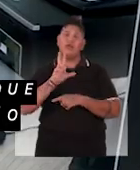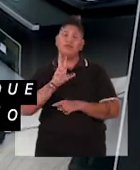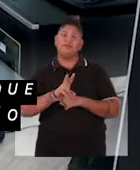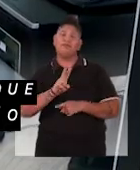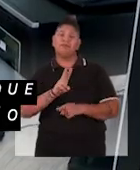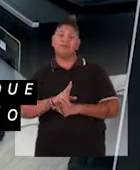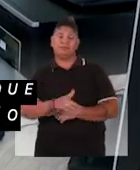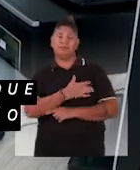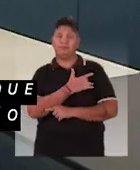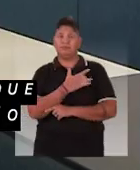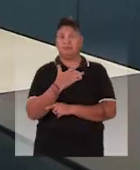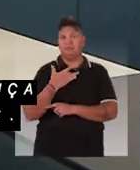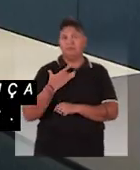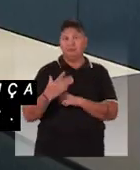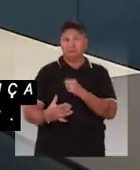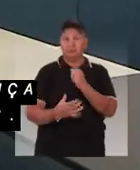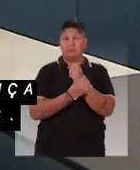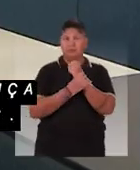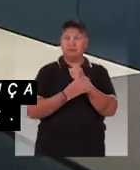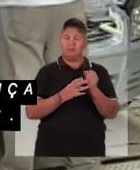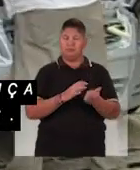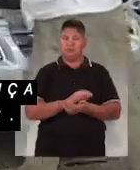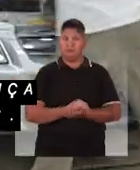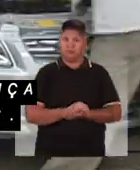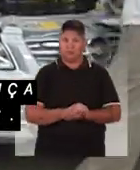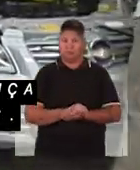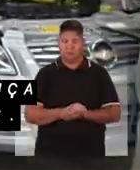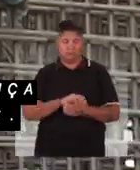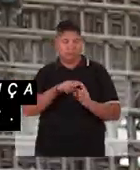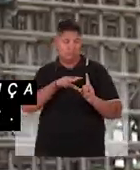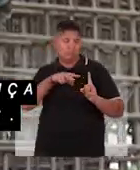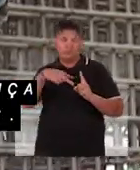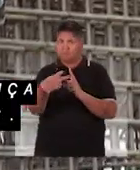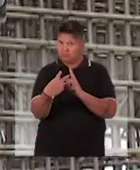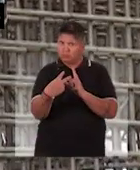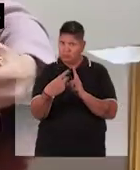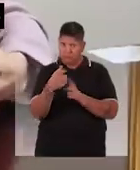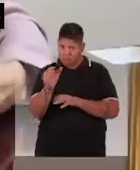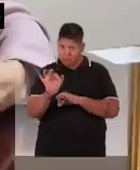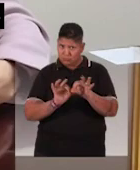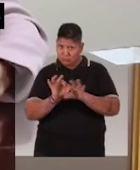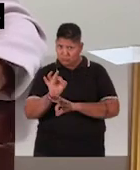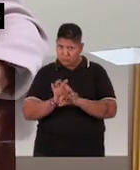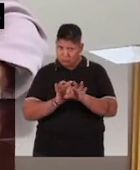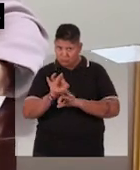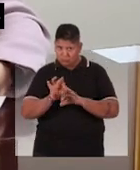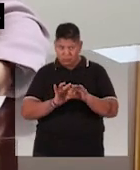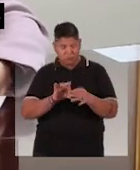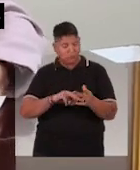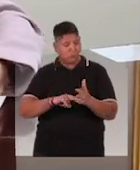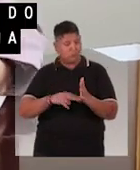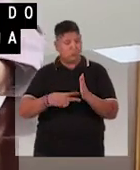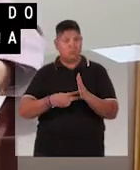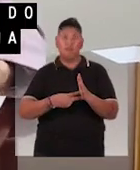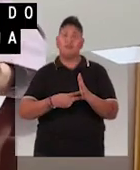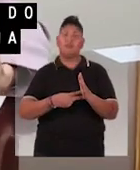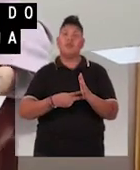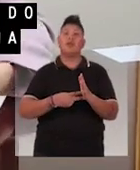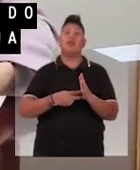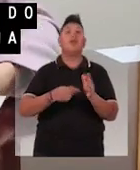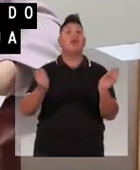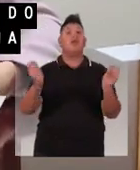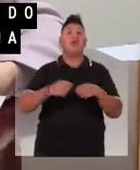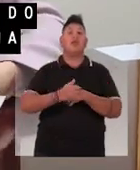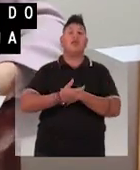ambiente laboral que respeite a proteção à saúde e a segurança dos trabalhadores. Do ponto de vista organizacional, uma boa